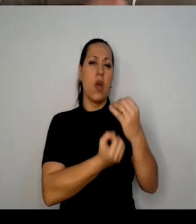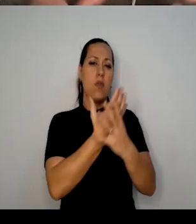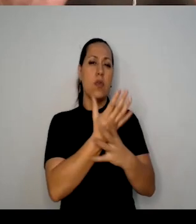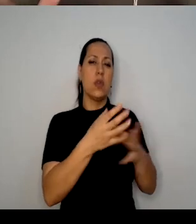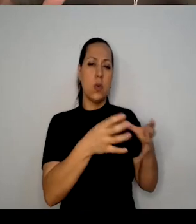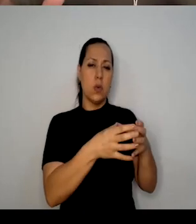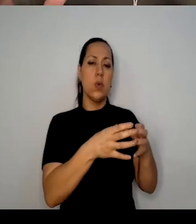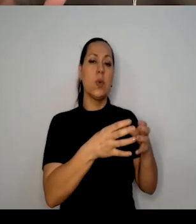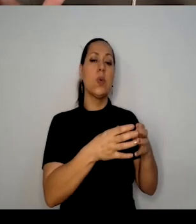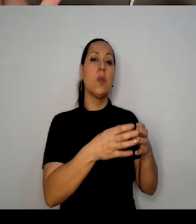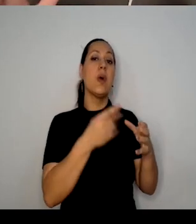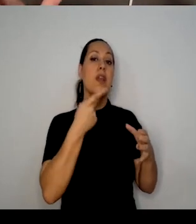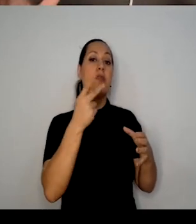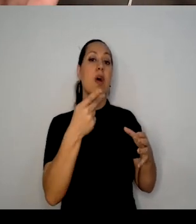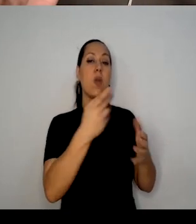quando a gente foi